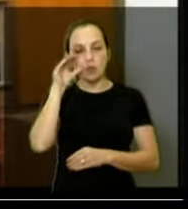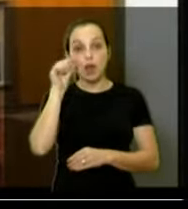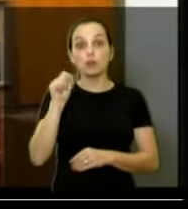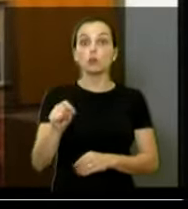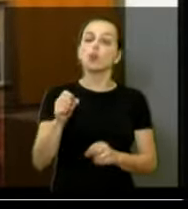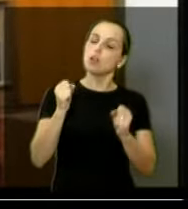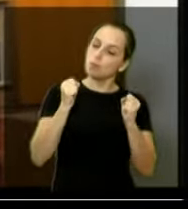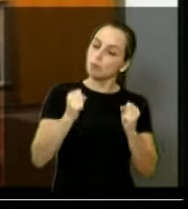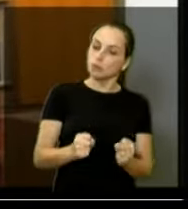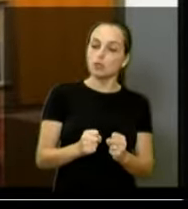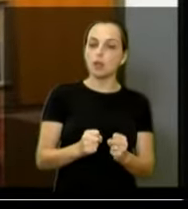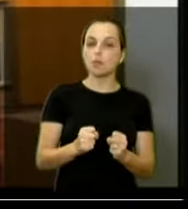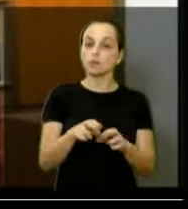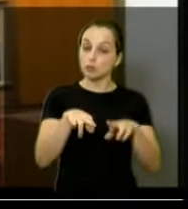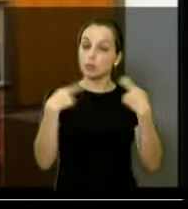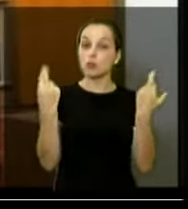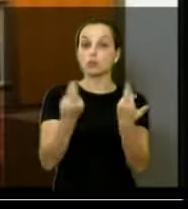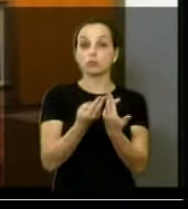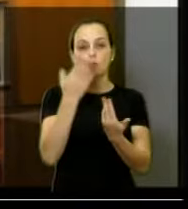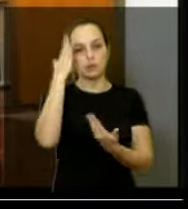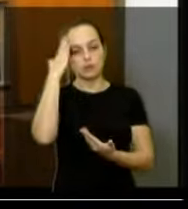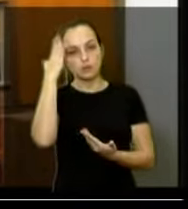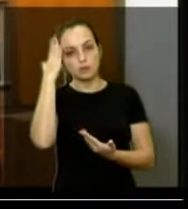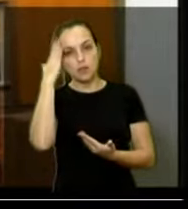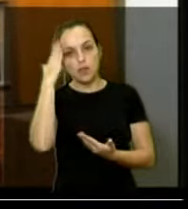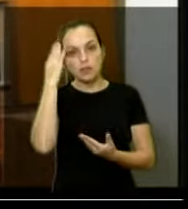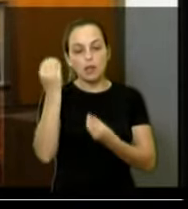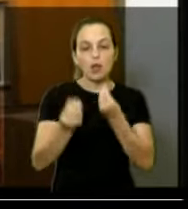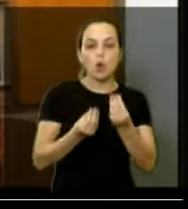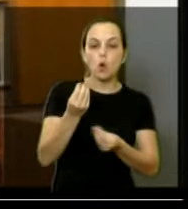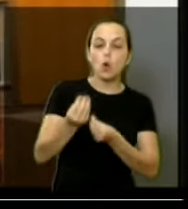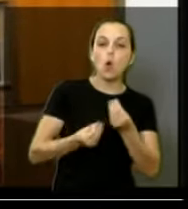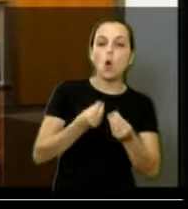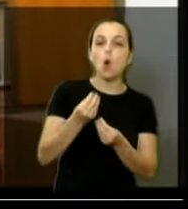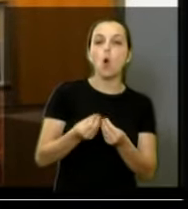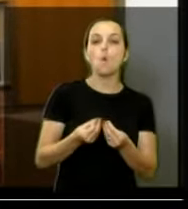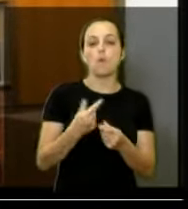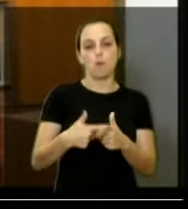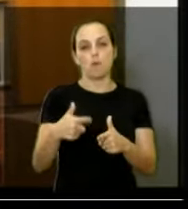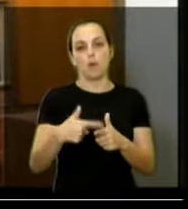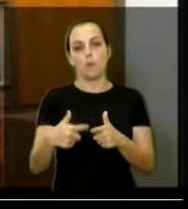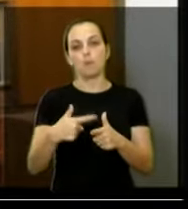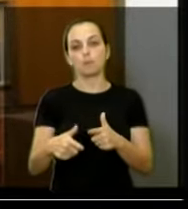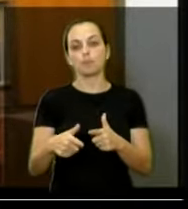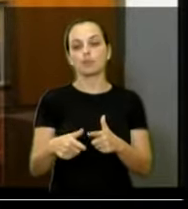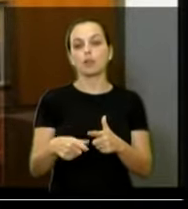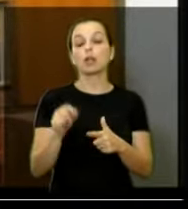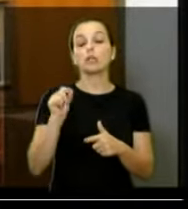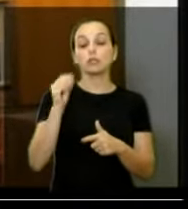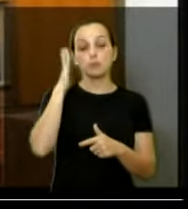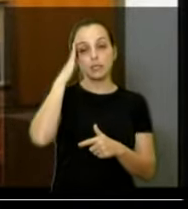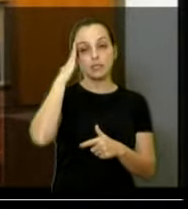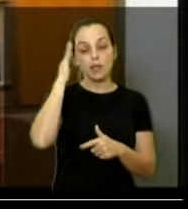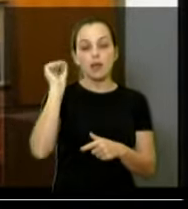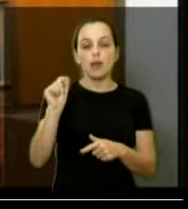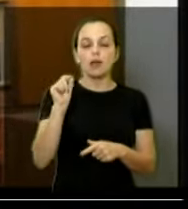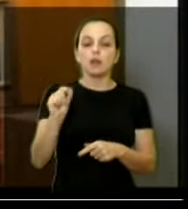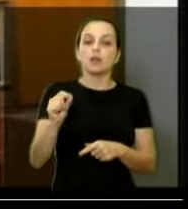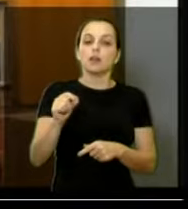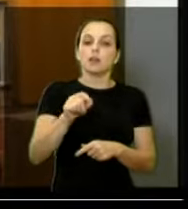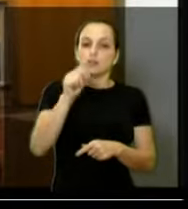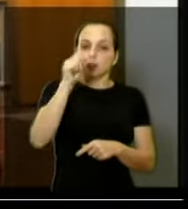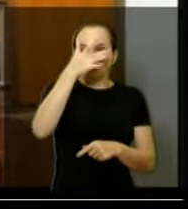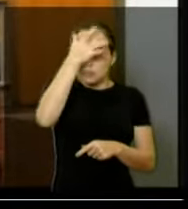pudemos, nessa audiência, entender, de fato, qual é esse problema. E, para que vocês possam entender um pouco, essas